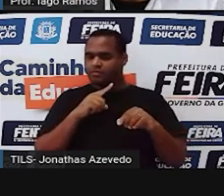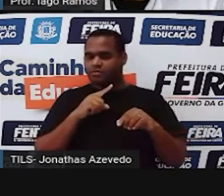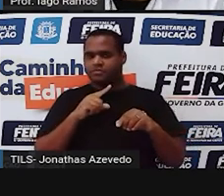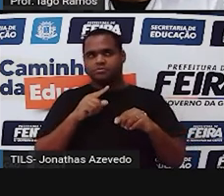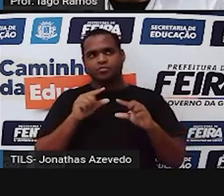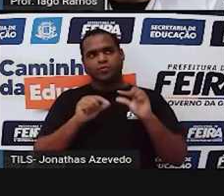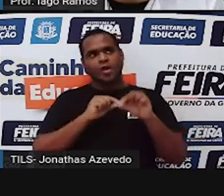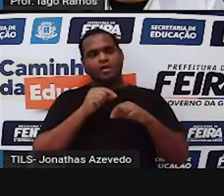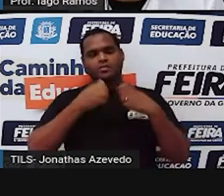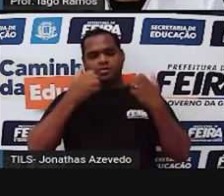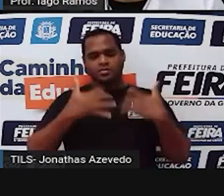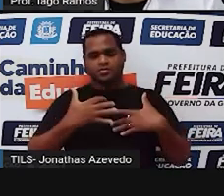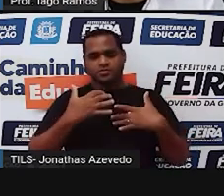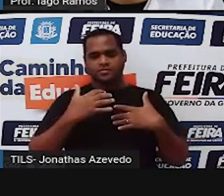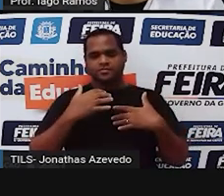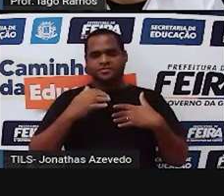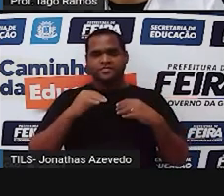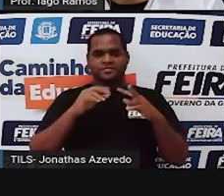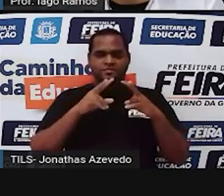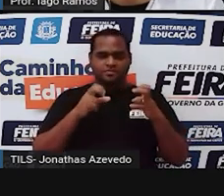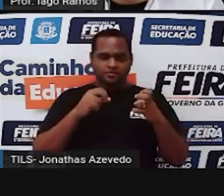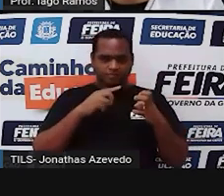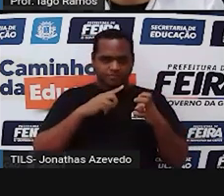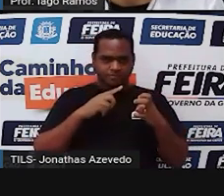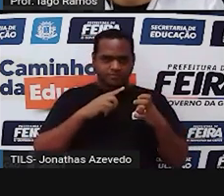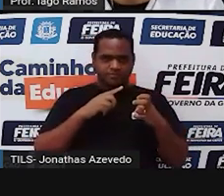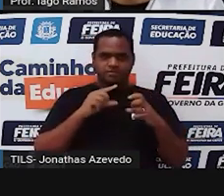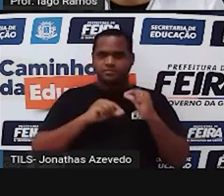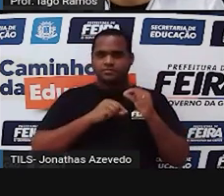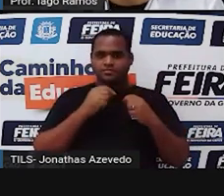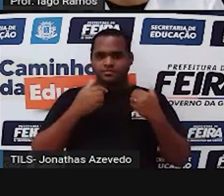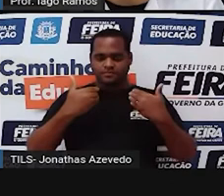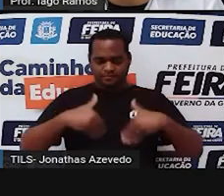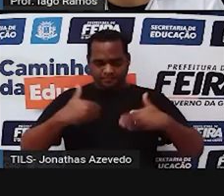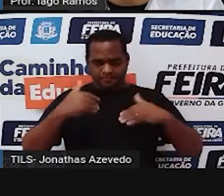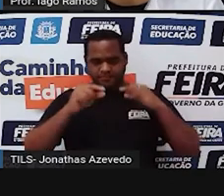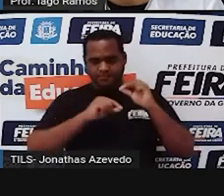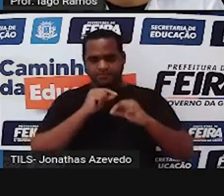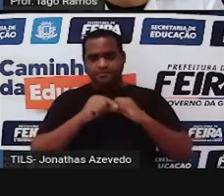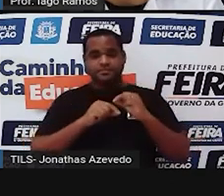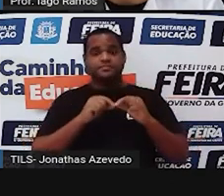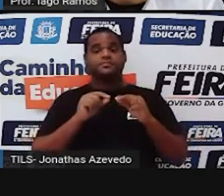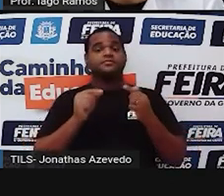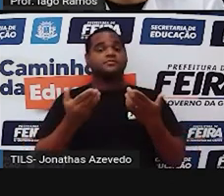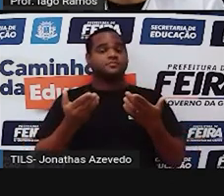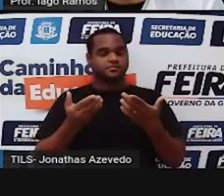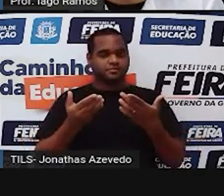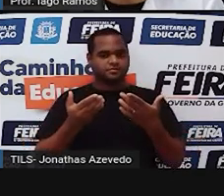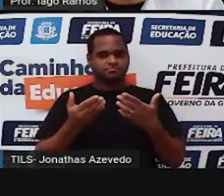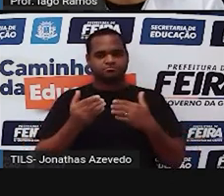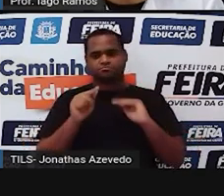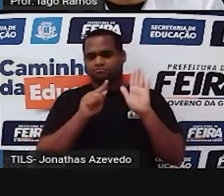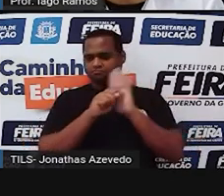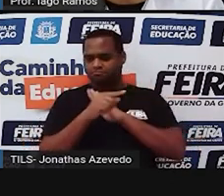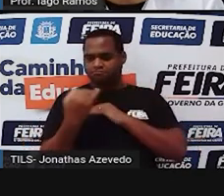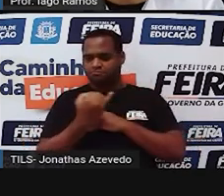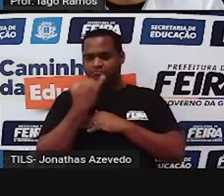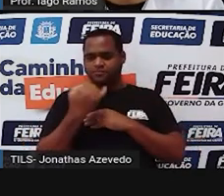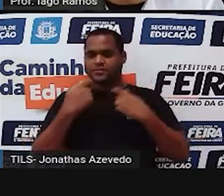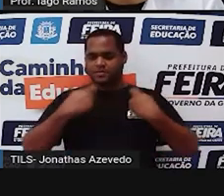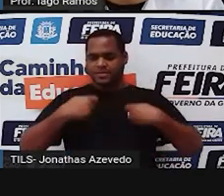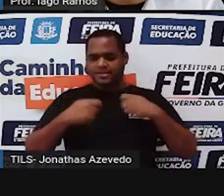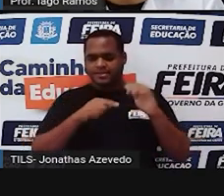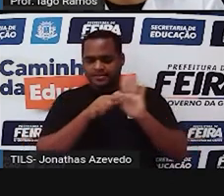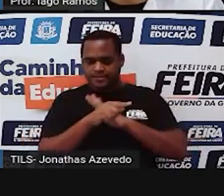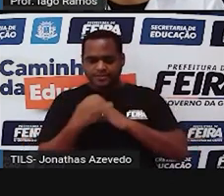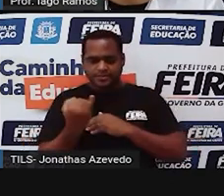desse assunto que você gostaria que caísse na prova né olha só que pergunta interessante que quando você precisa responder essa pergunta